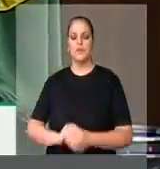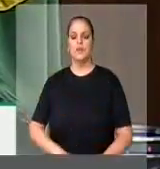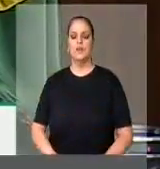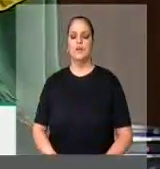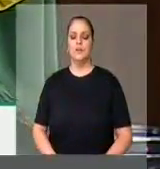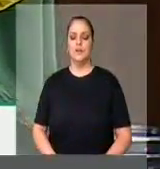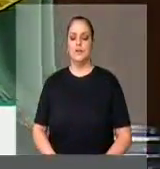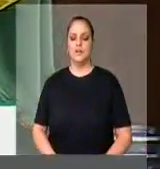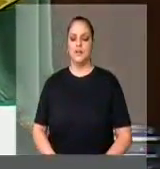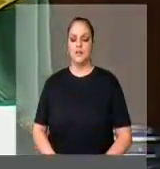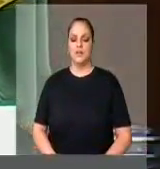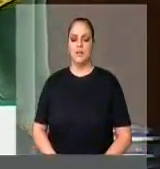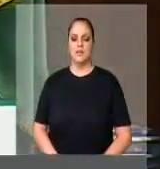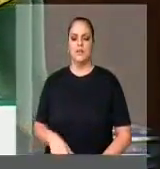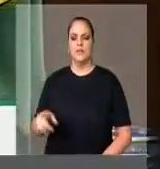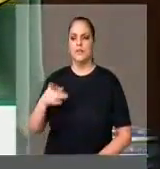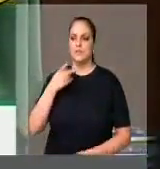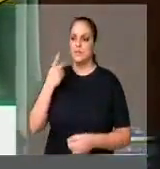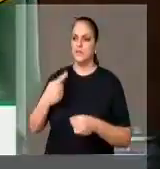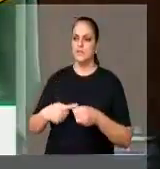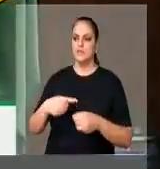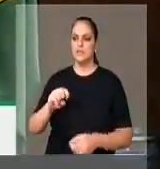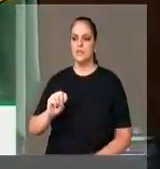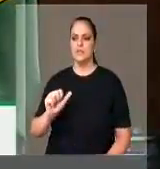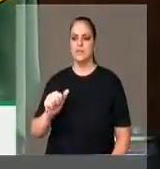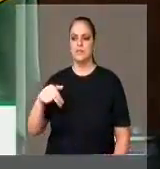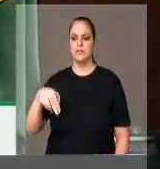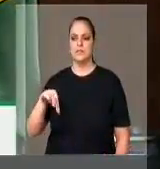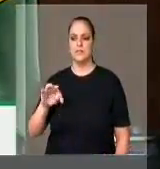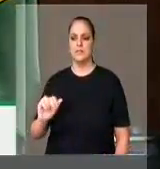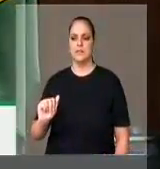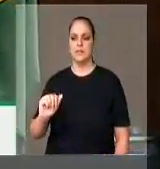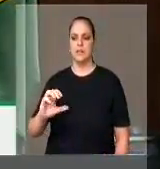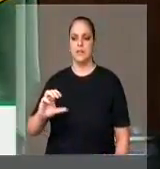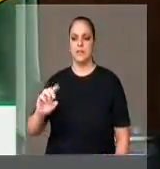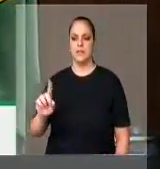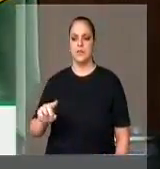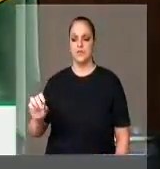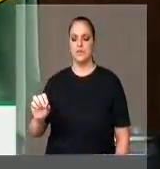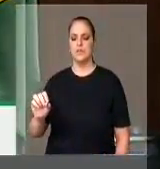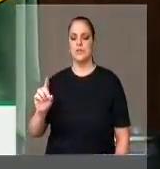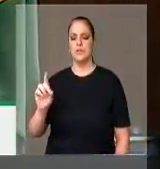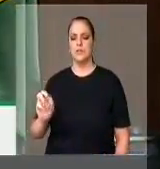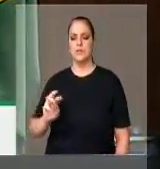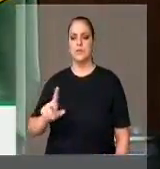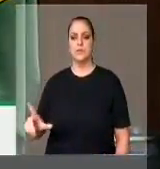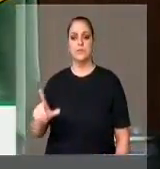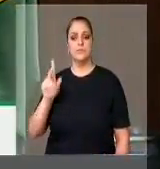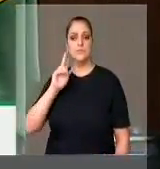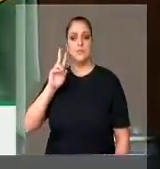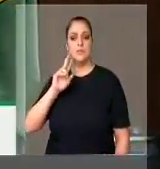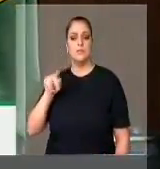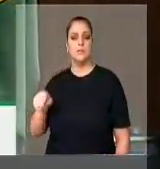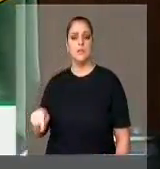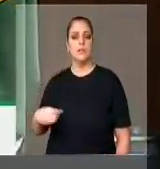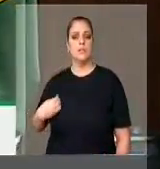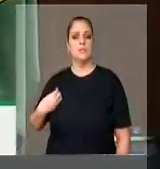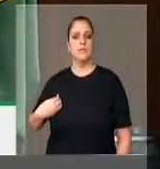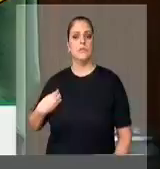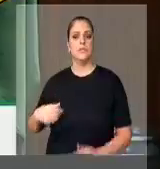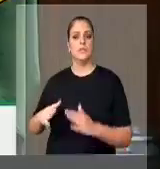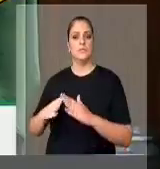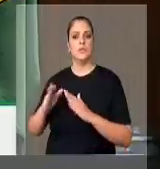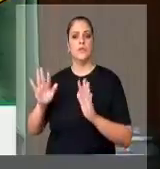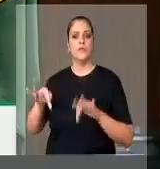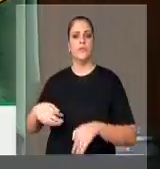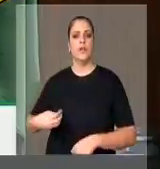O senhor falou em Santa Cruz do Sul, presidente, lembrar de que foi lá também que Belchior escolheu morar nos seus últimos dias